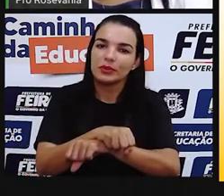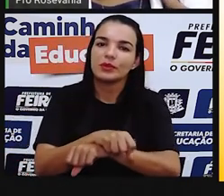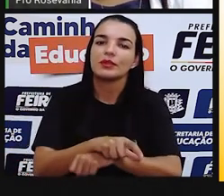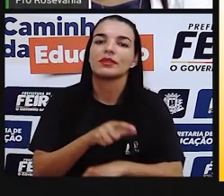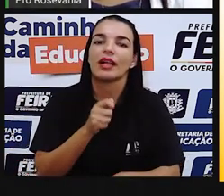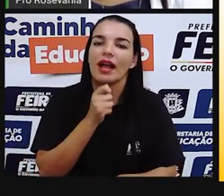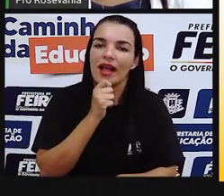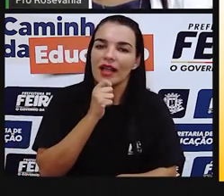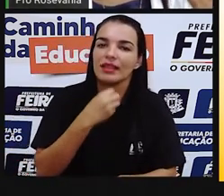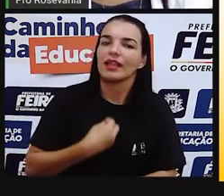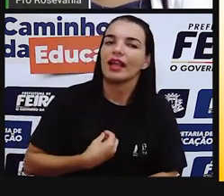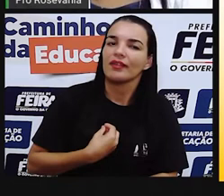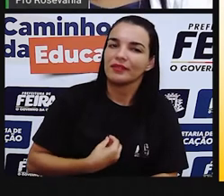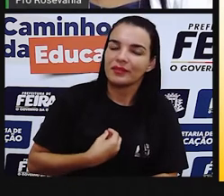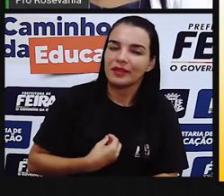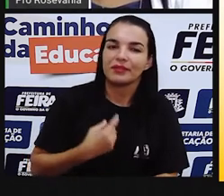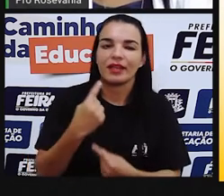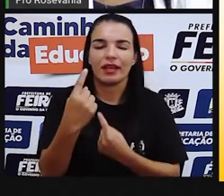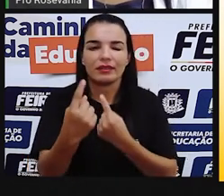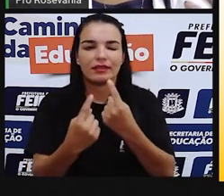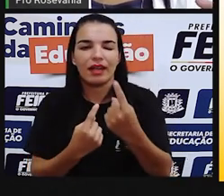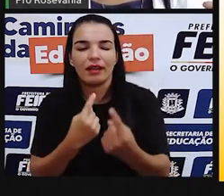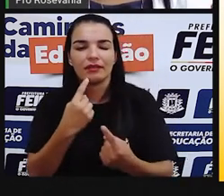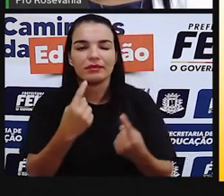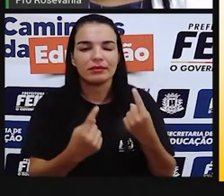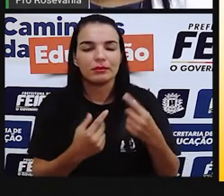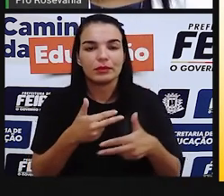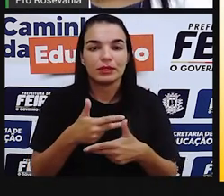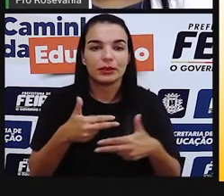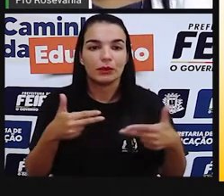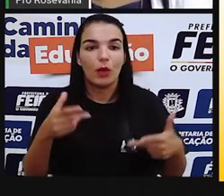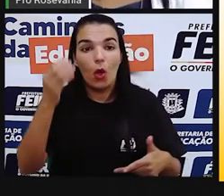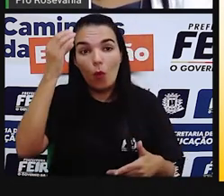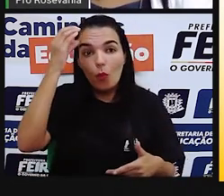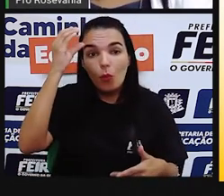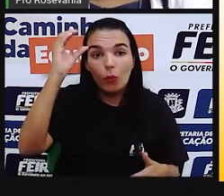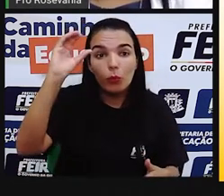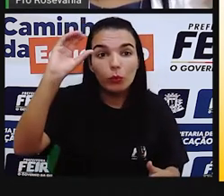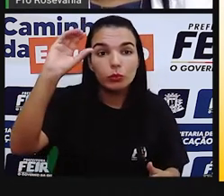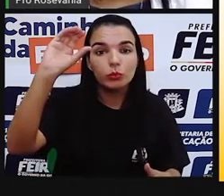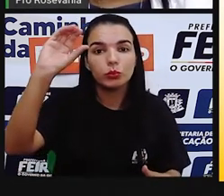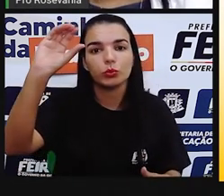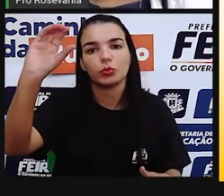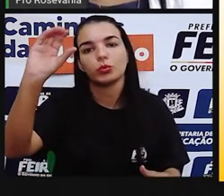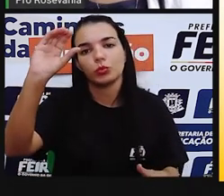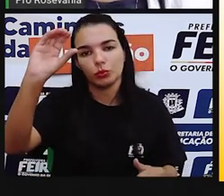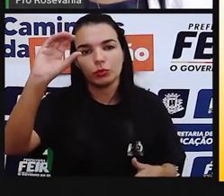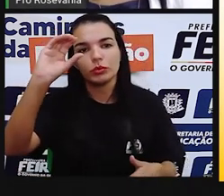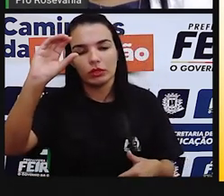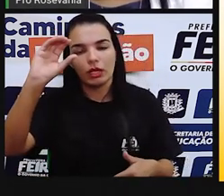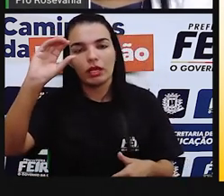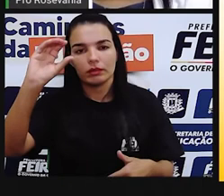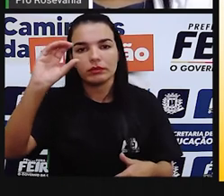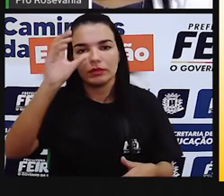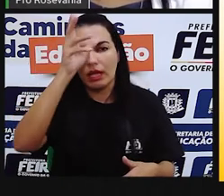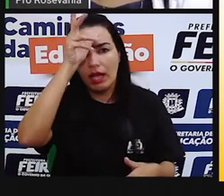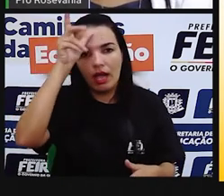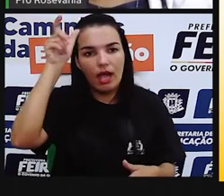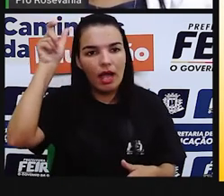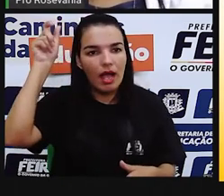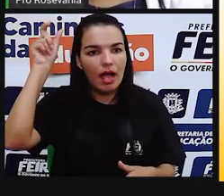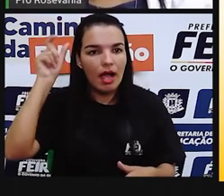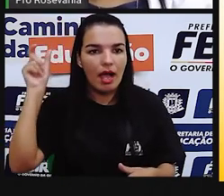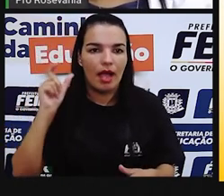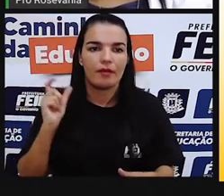algumas coisas, né? O que eles trazem. E que eles mantêm ali. Algumas outras coisas que eles mantêm ali